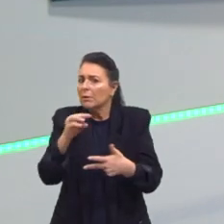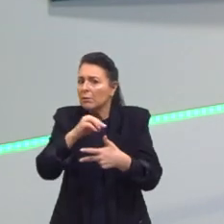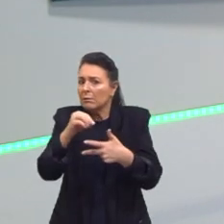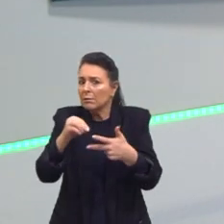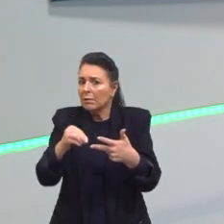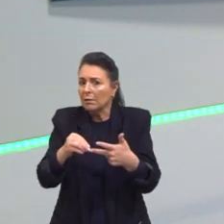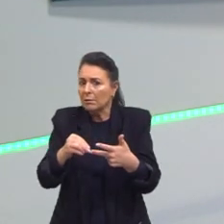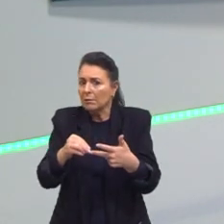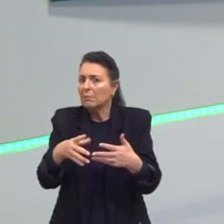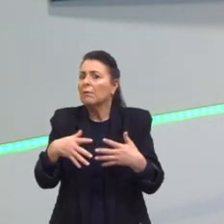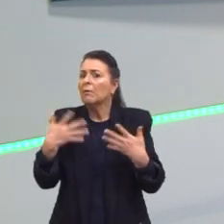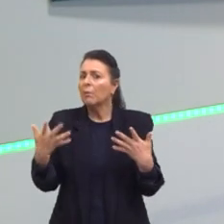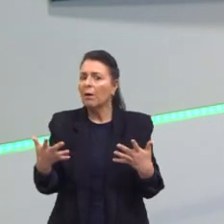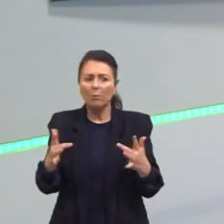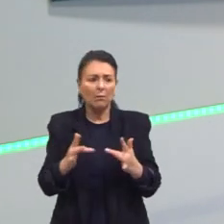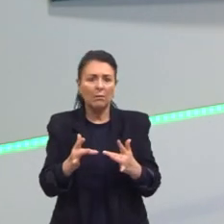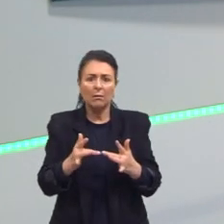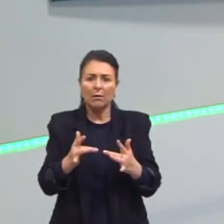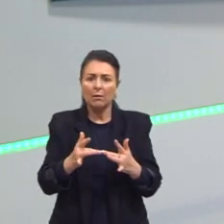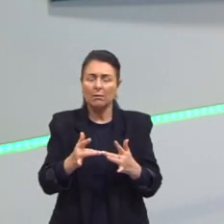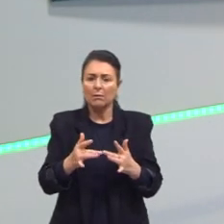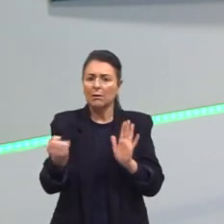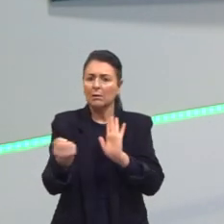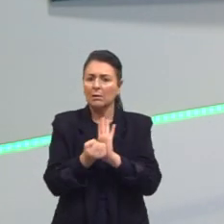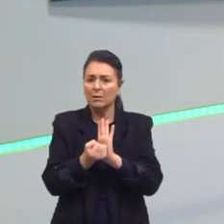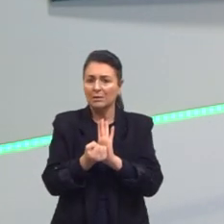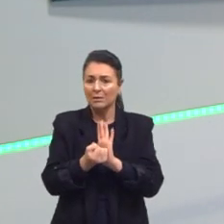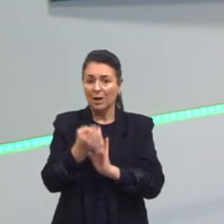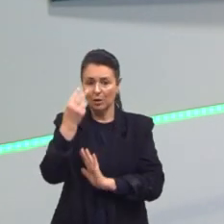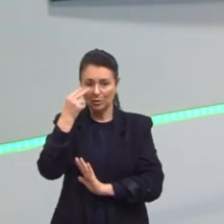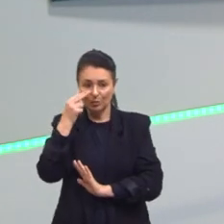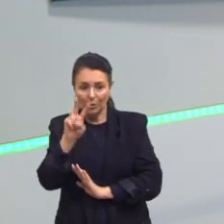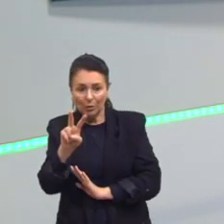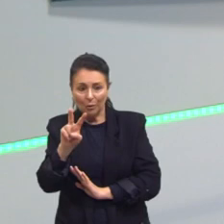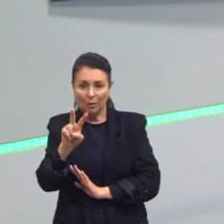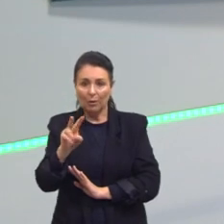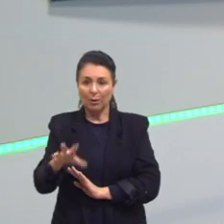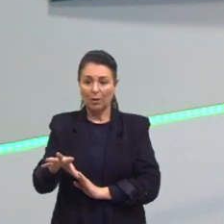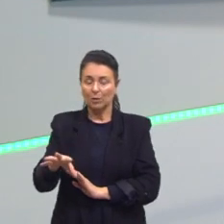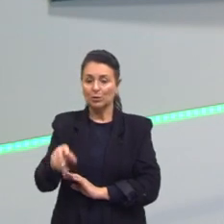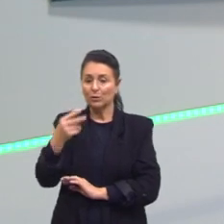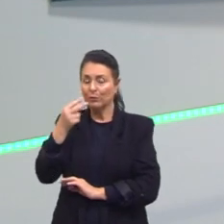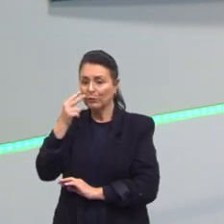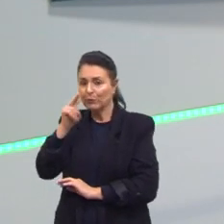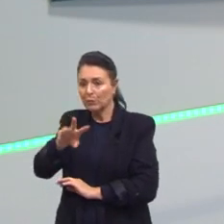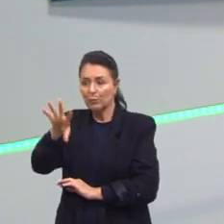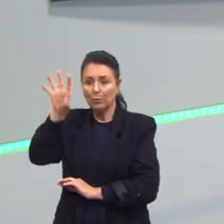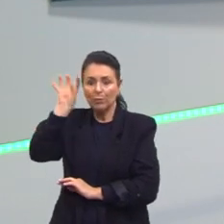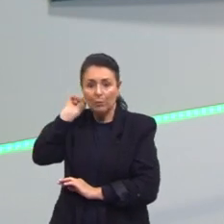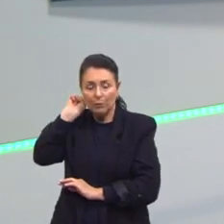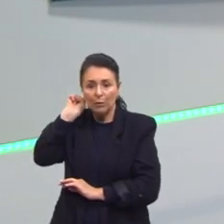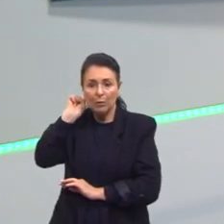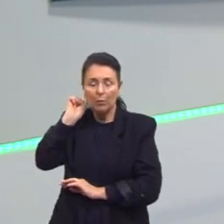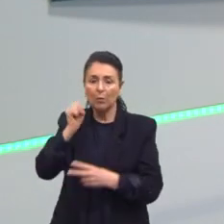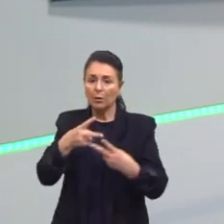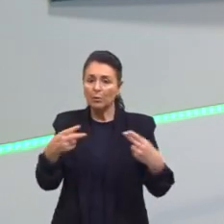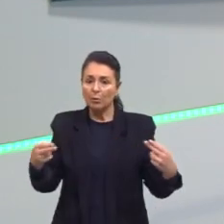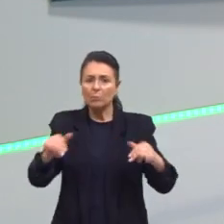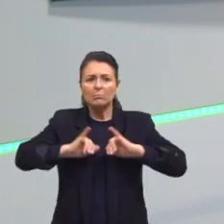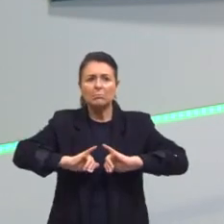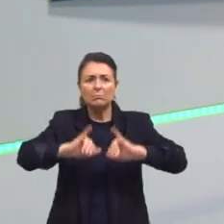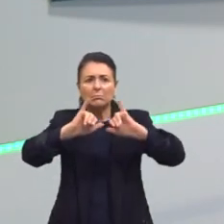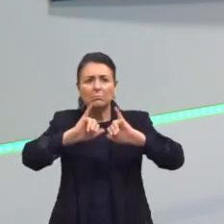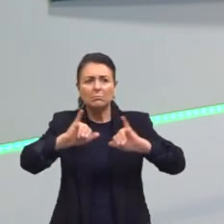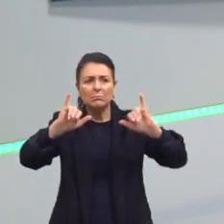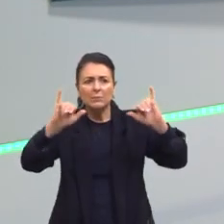nosso Enem? A gente olhou aqui, a gente viu a nossa... O que é propaganda, o que é